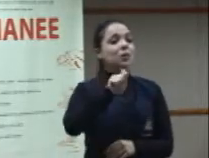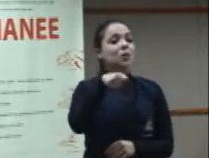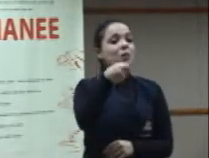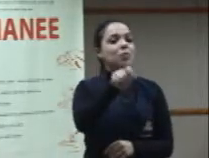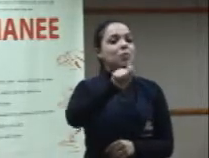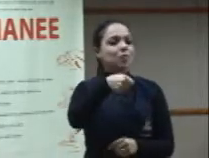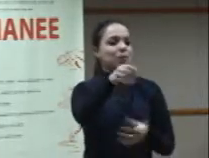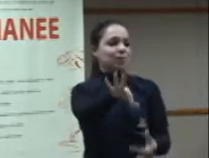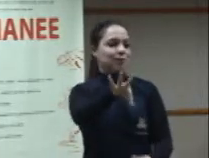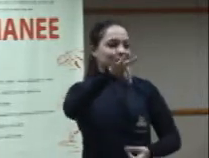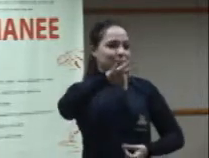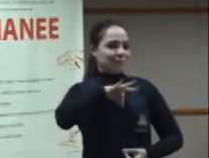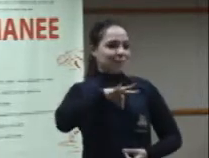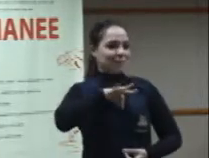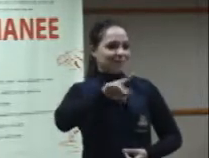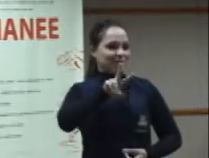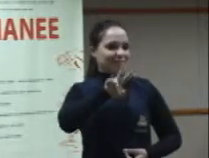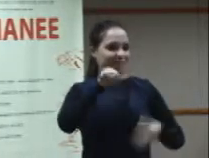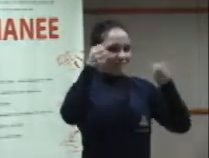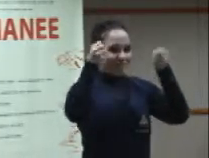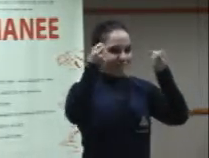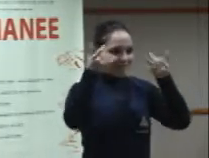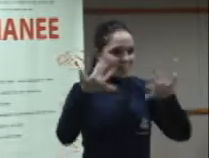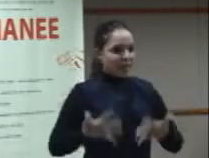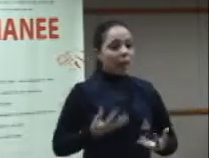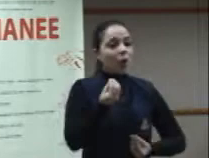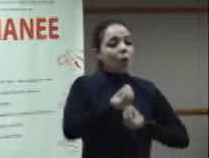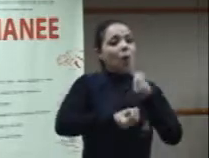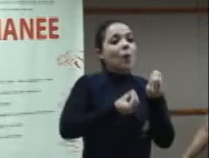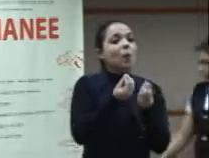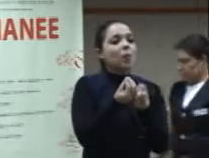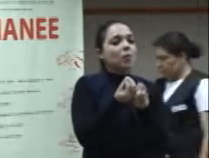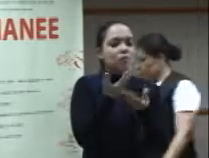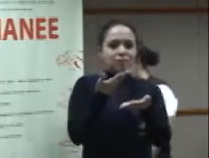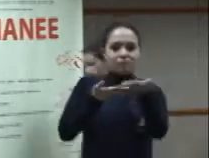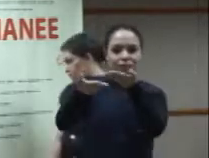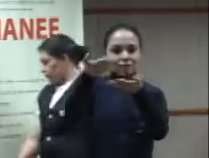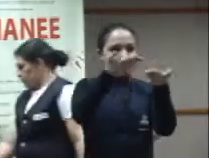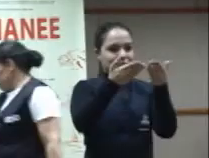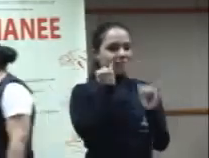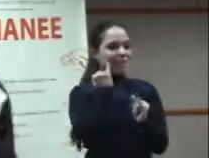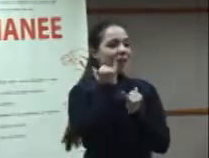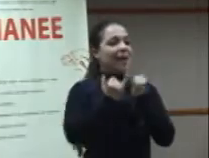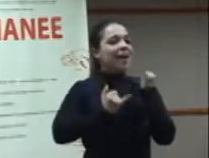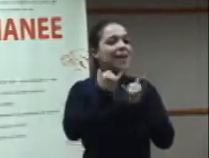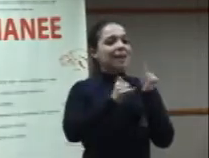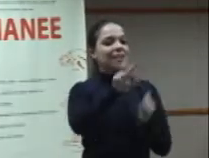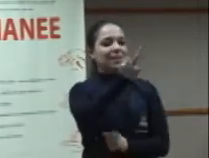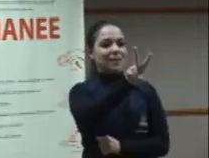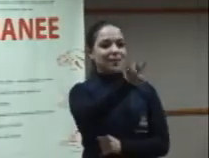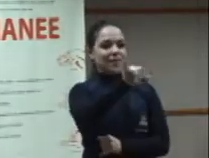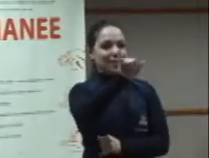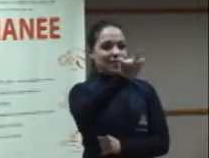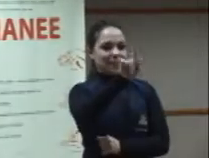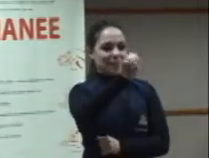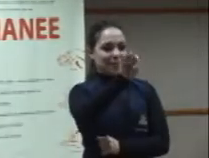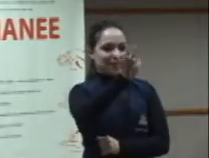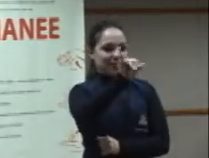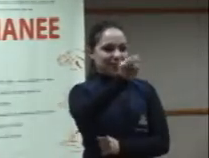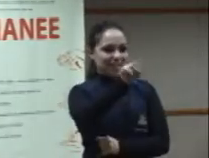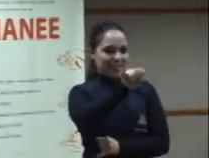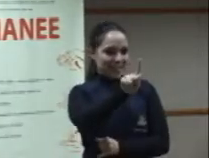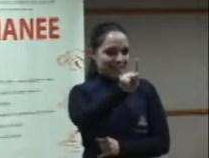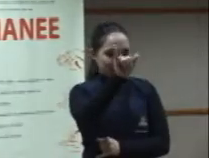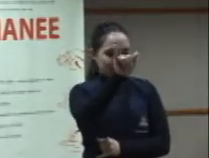de alteridade, quando se vai trabalhar essa mediação, talvez até vigotskiana, essa mediação simbólica